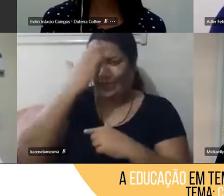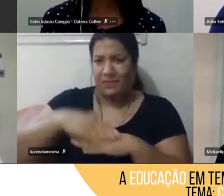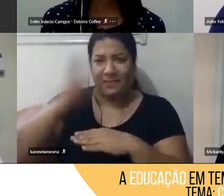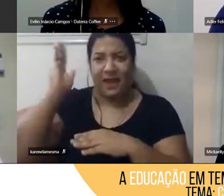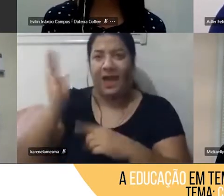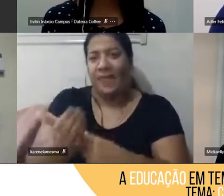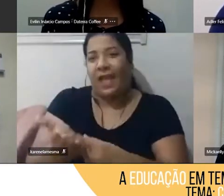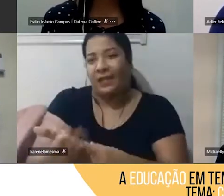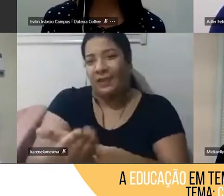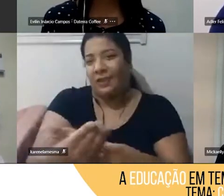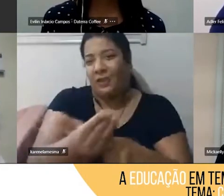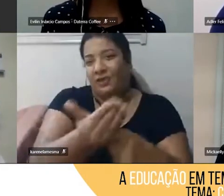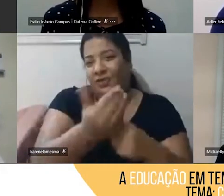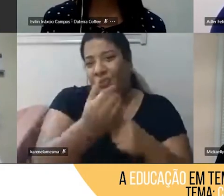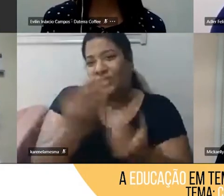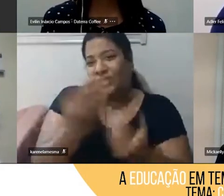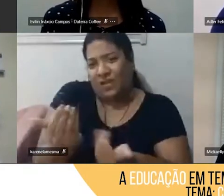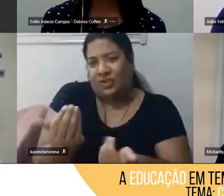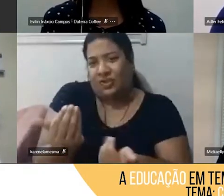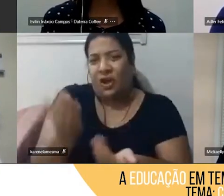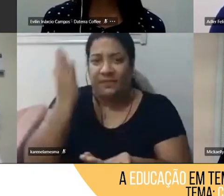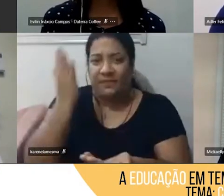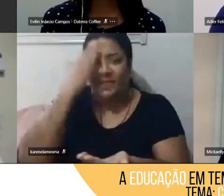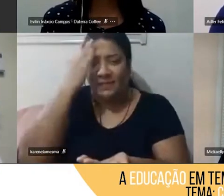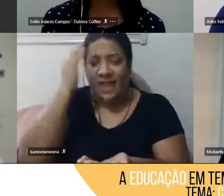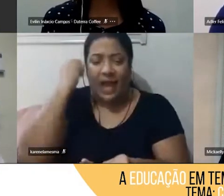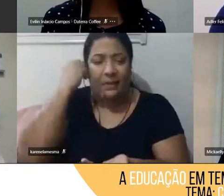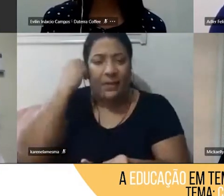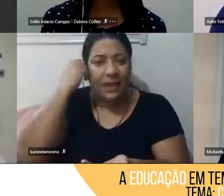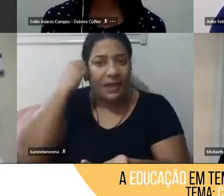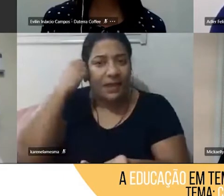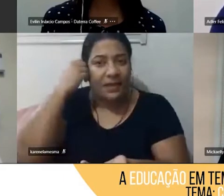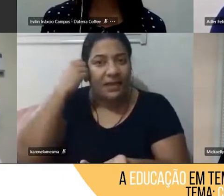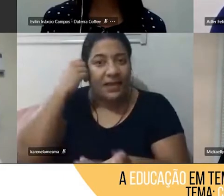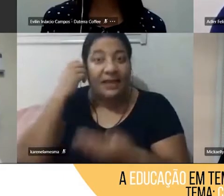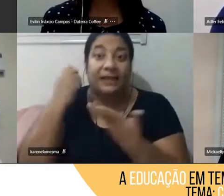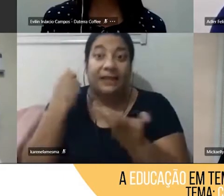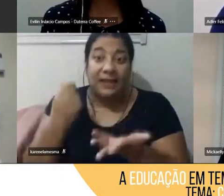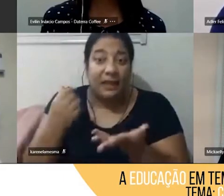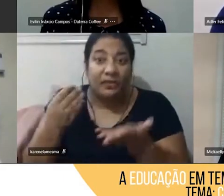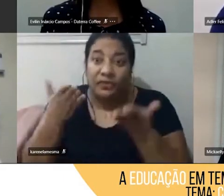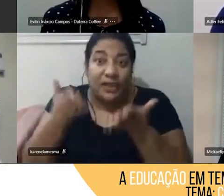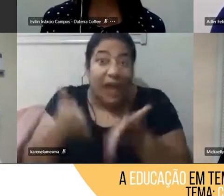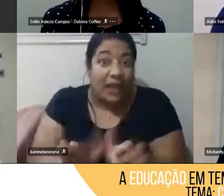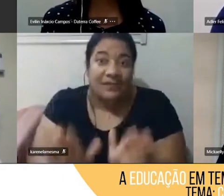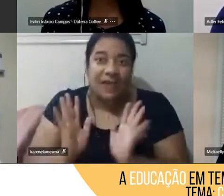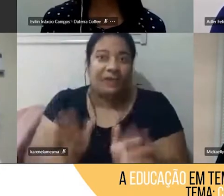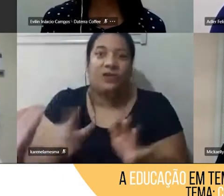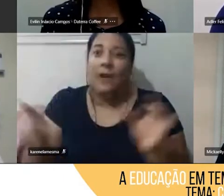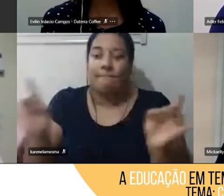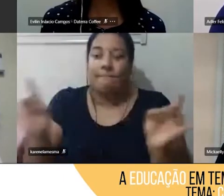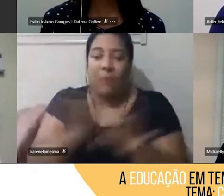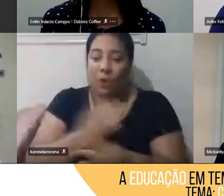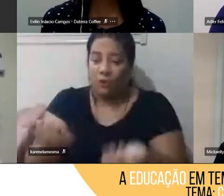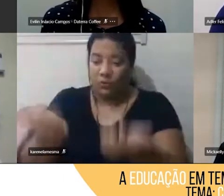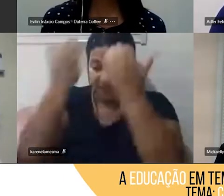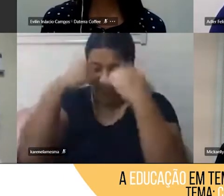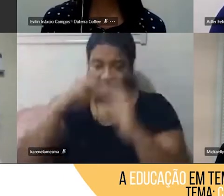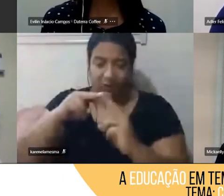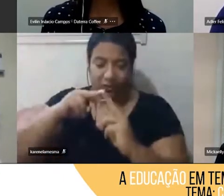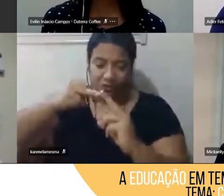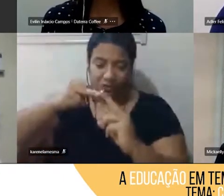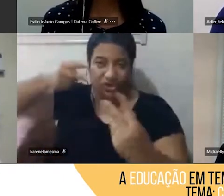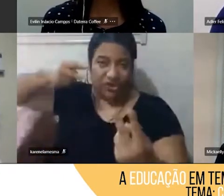gente, né, não sei se todos vocês, mas eles nasceram com a linguagem digital já, eles nasceram nessa